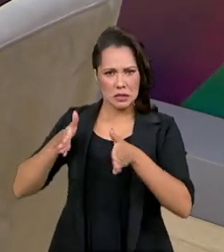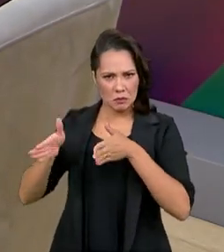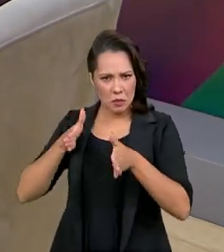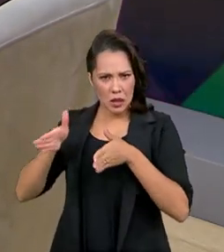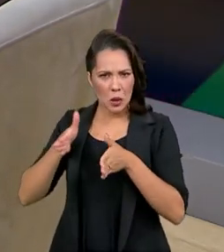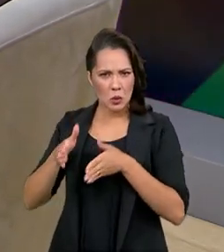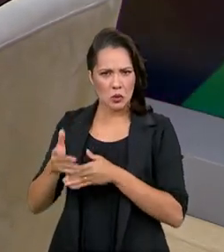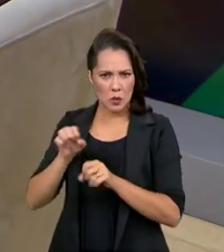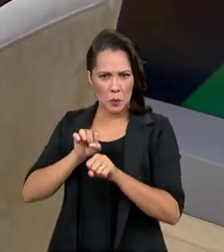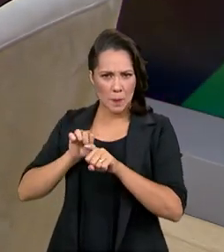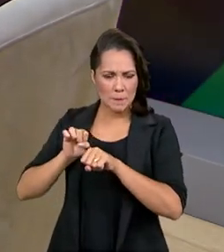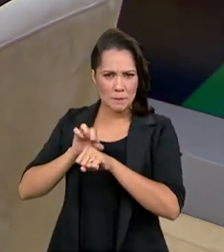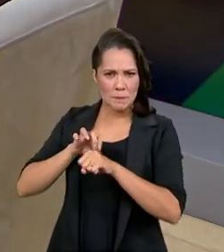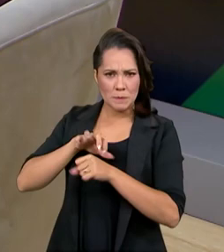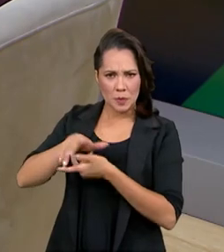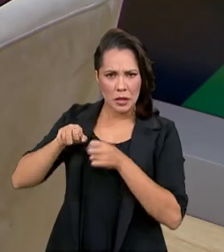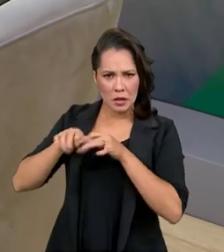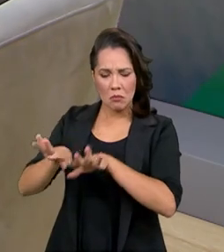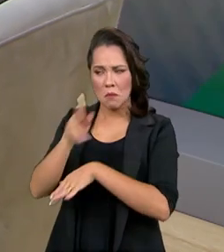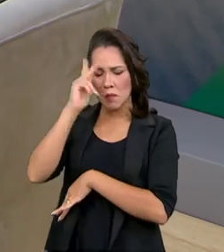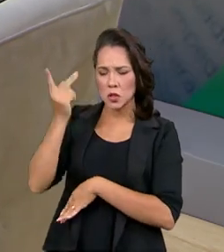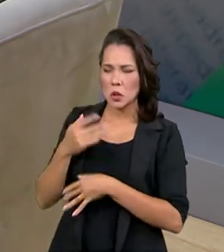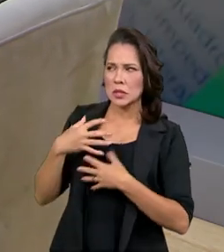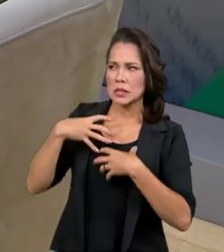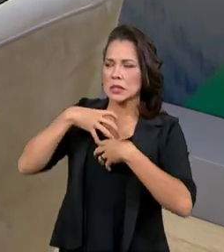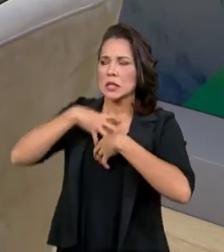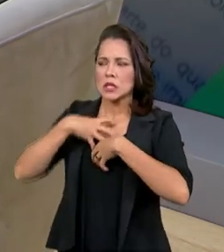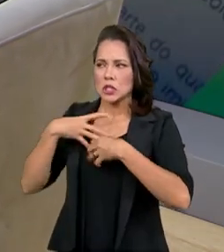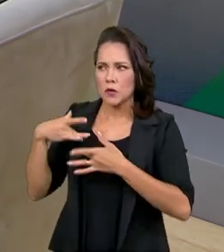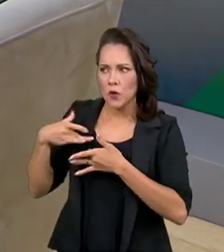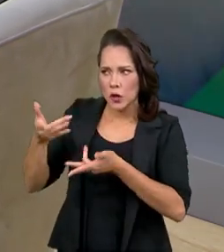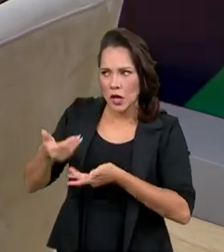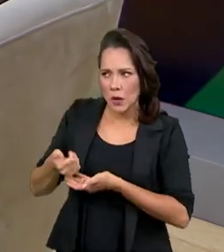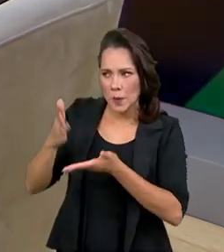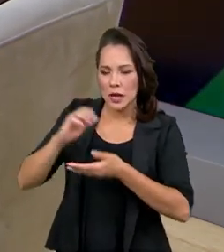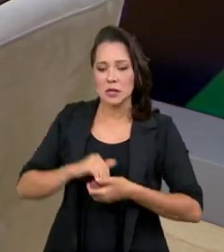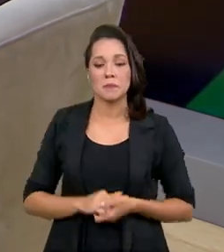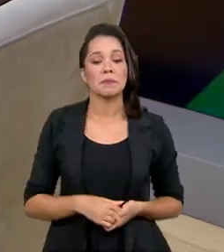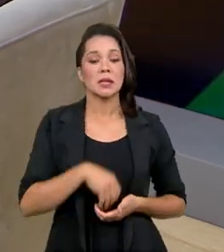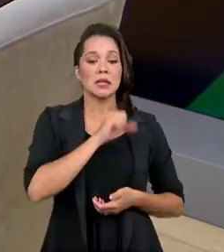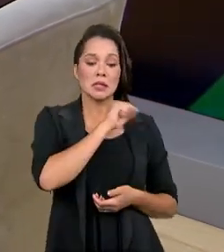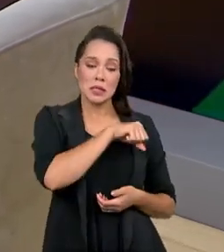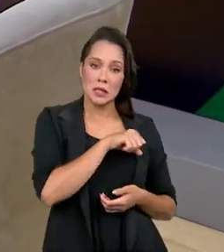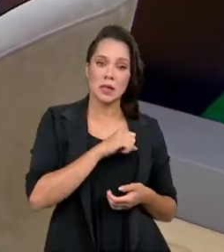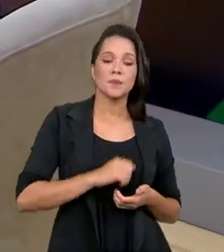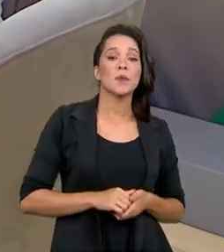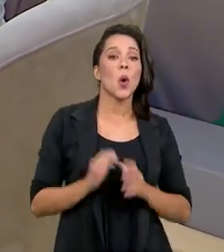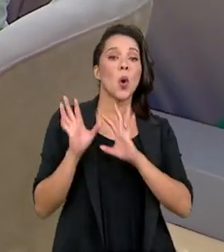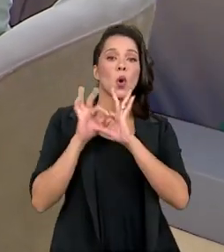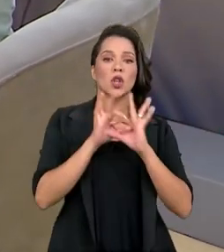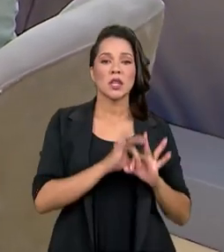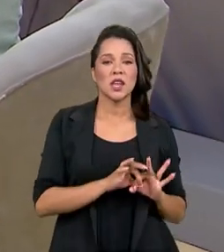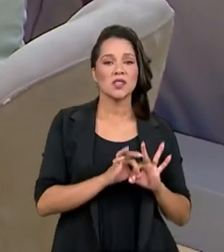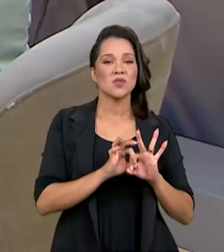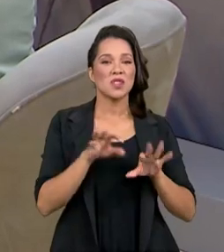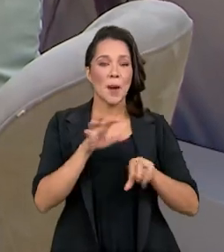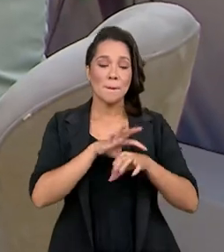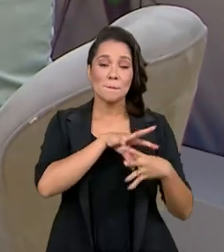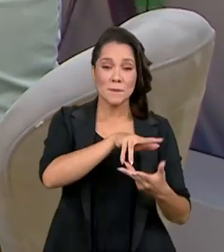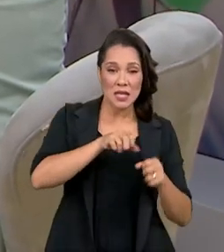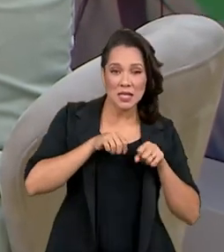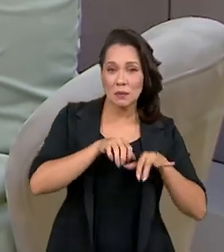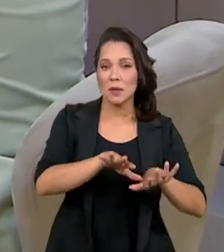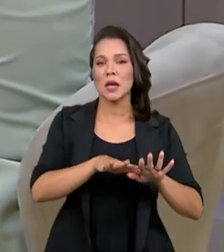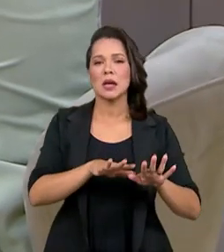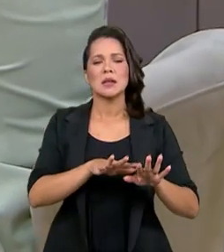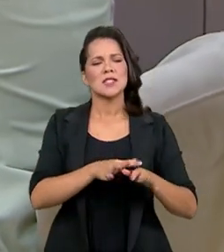também cativou as pessoas a aderirem ao voluntariado? Ativou o contexto da pandemia, nos ensinou também